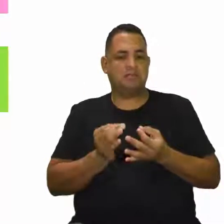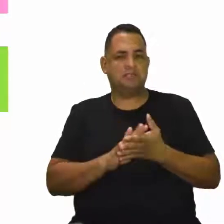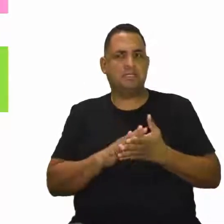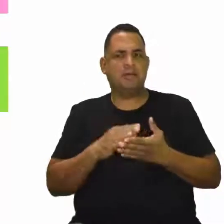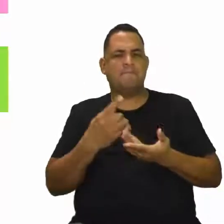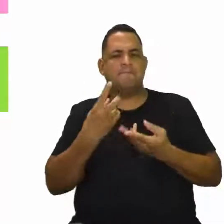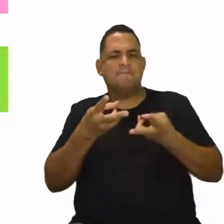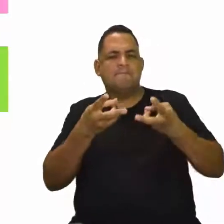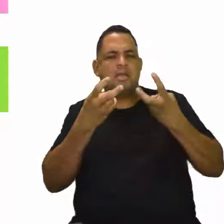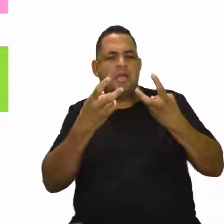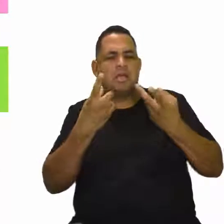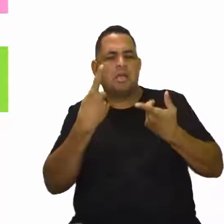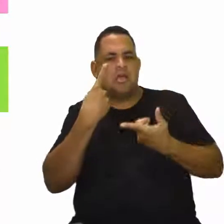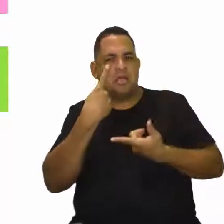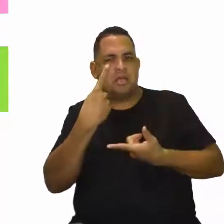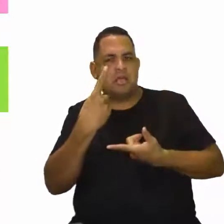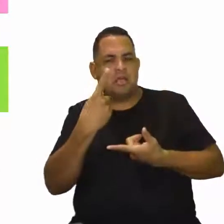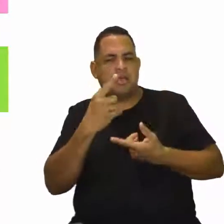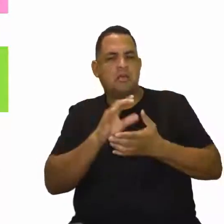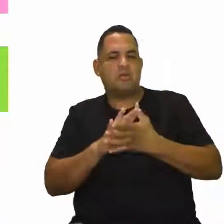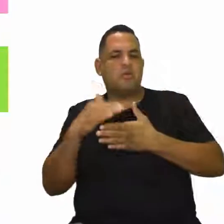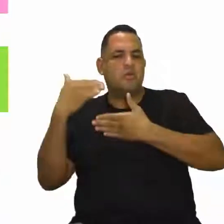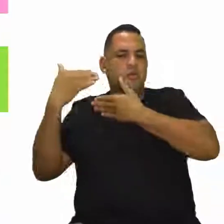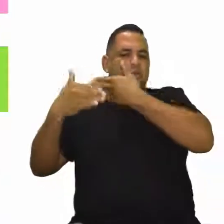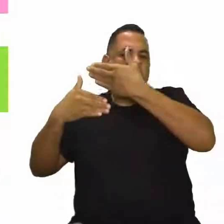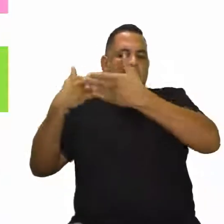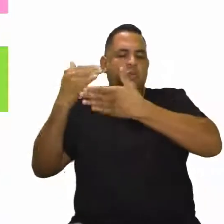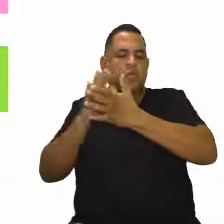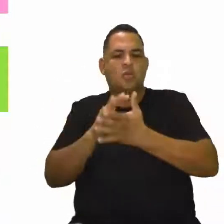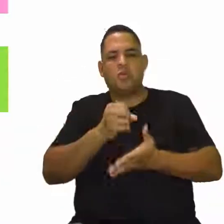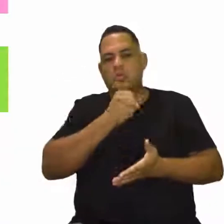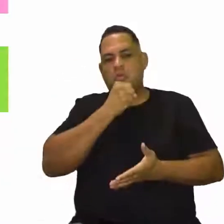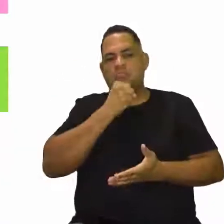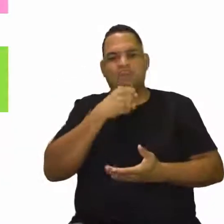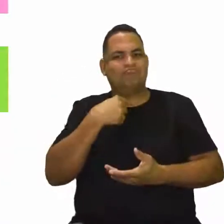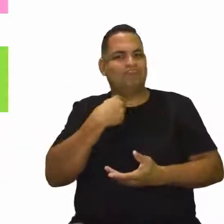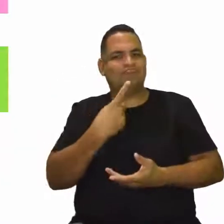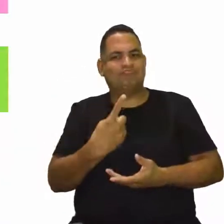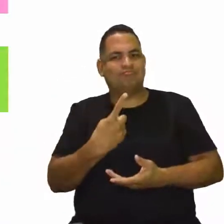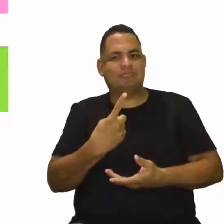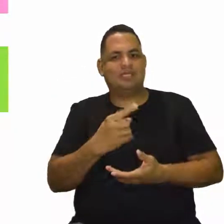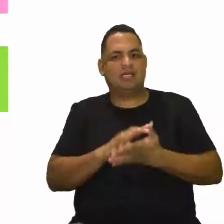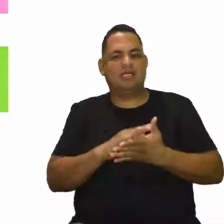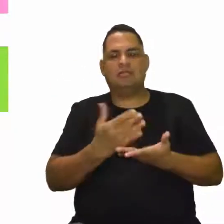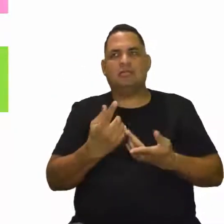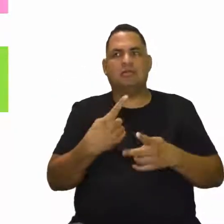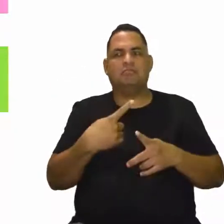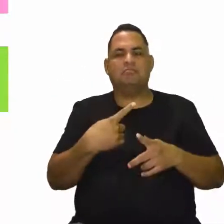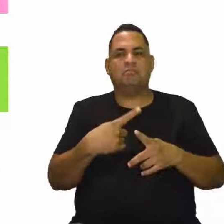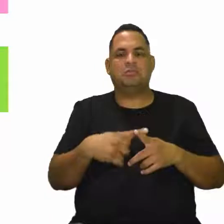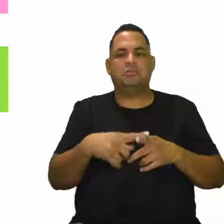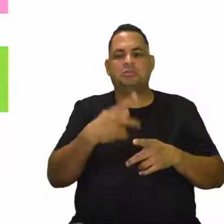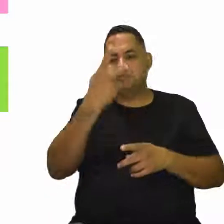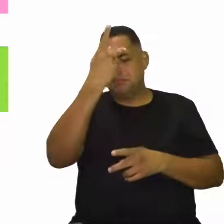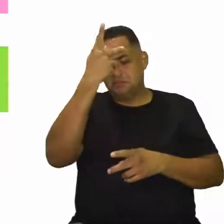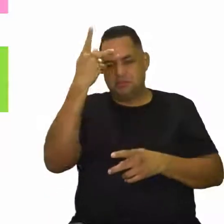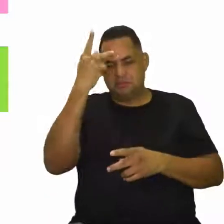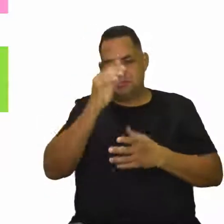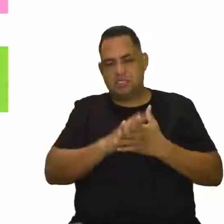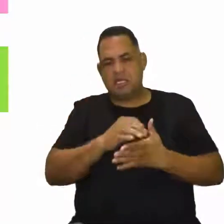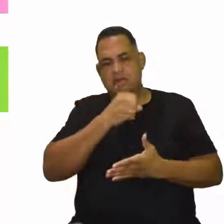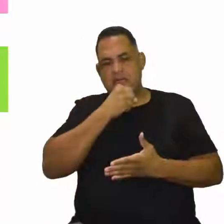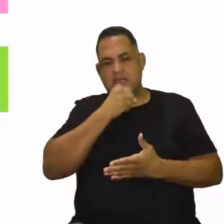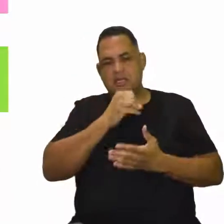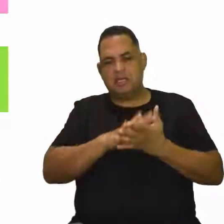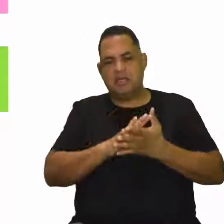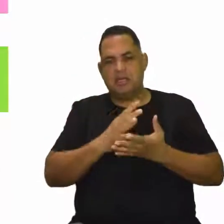tá? Essa visão, essa característica ali, não dá para dizer que a pessoa está velha por conta de uma aparência que